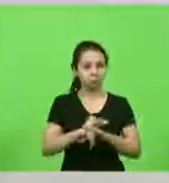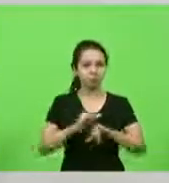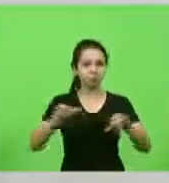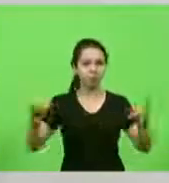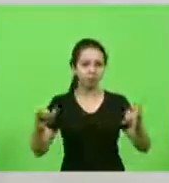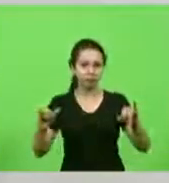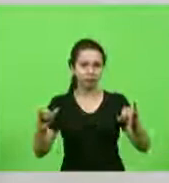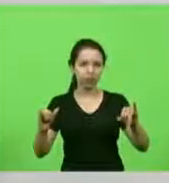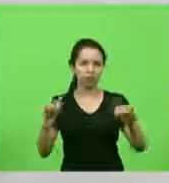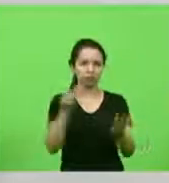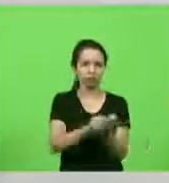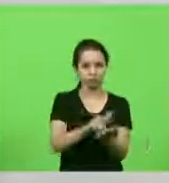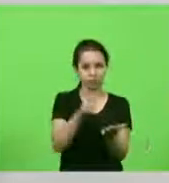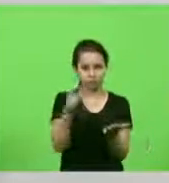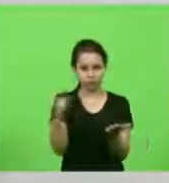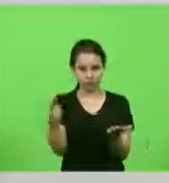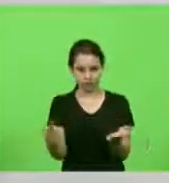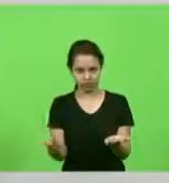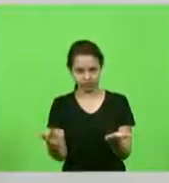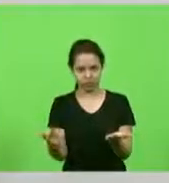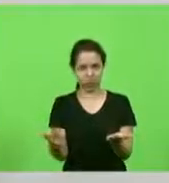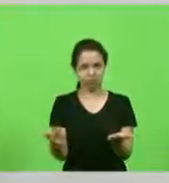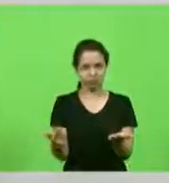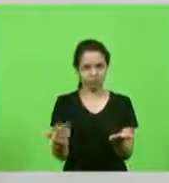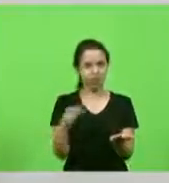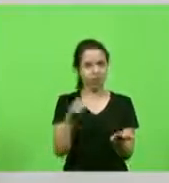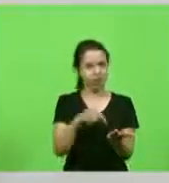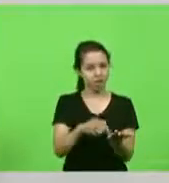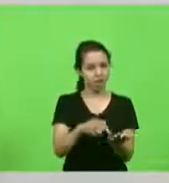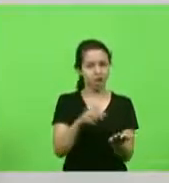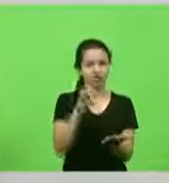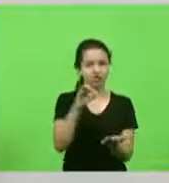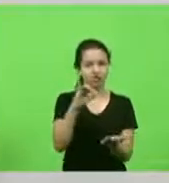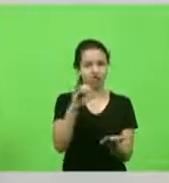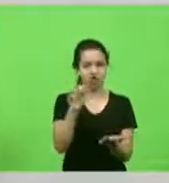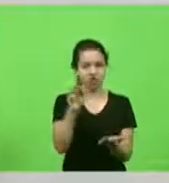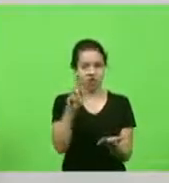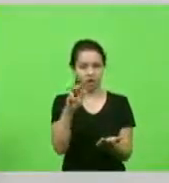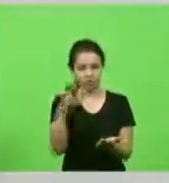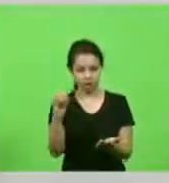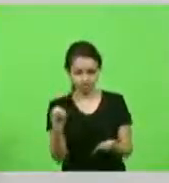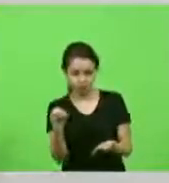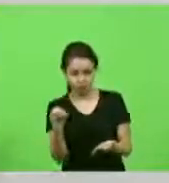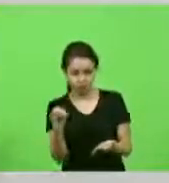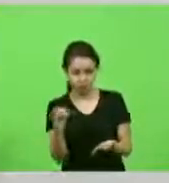diário do diário da justiça de Santa Catarina